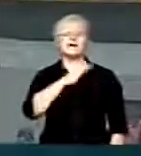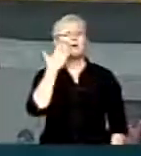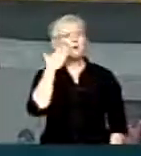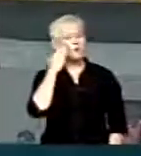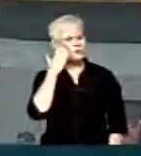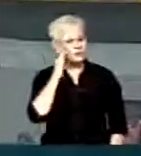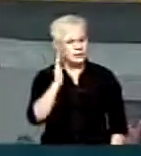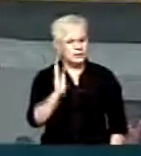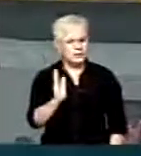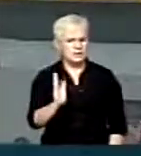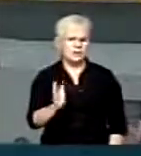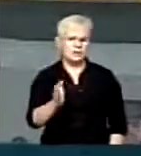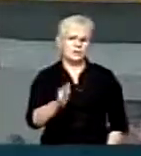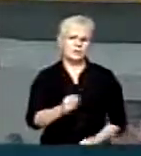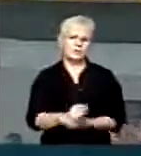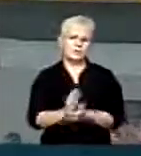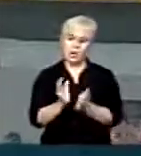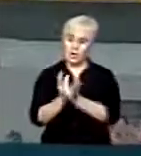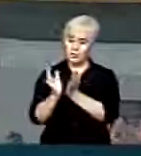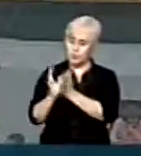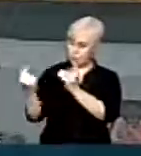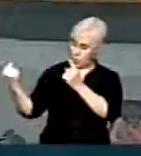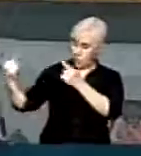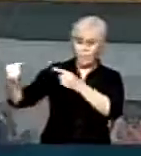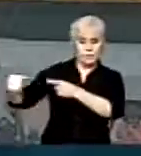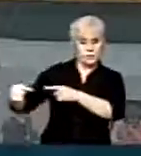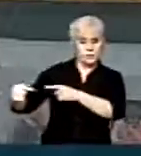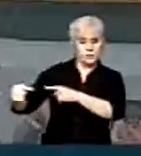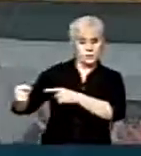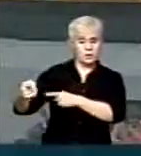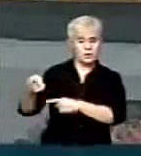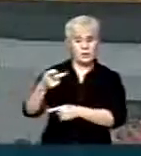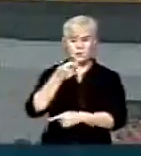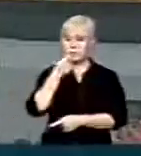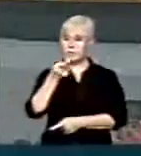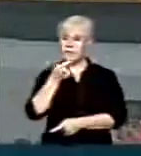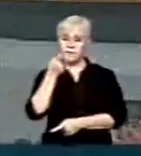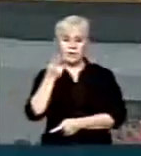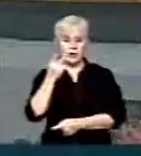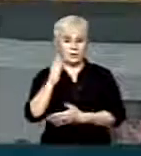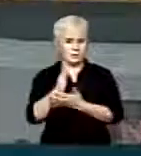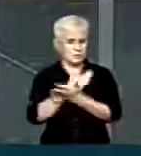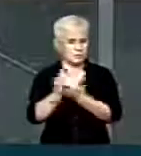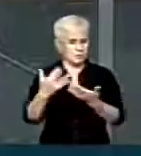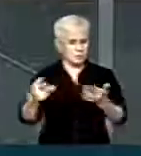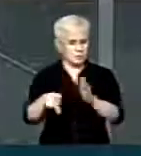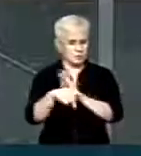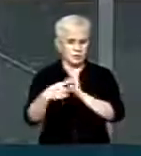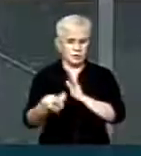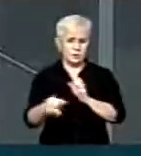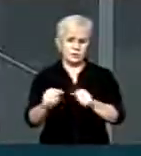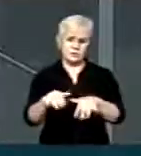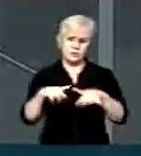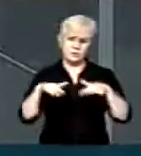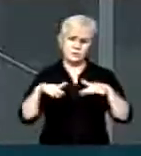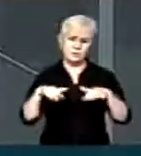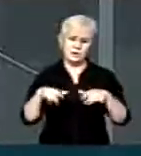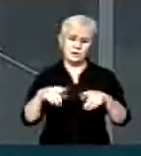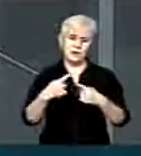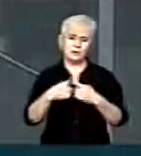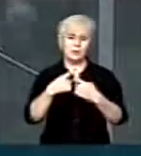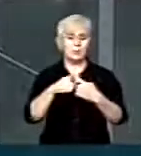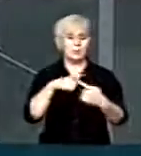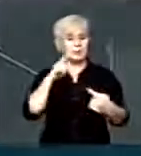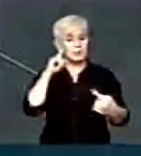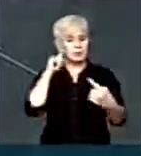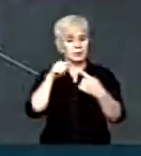PMDB vai votar com a favor da comissão externa e também contra o marco civil da internet Deputado Cibar Machado fala do requerimento de retirada de pauta